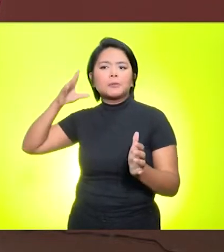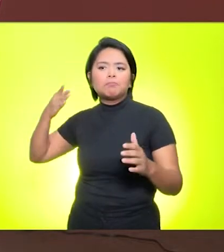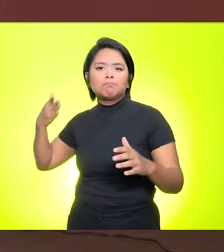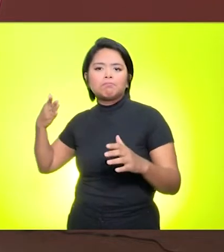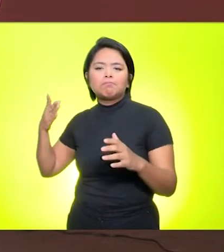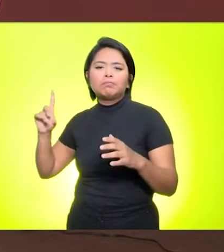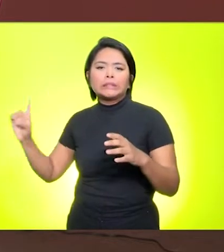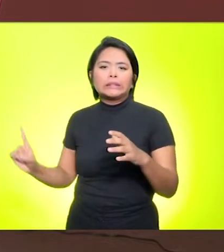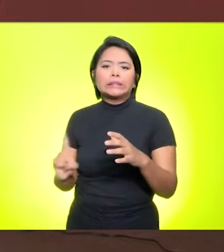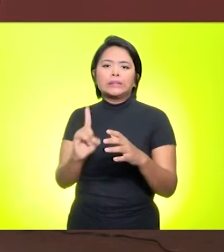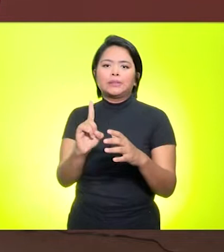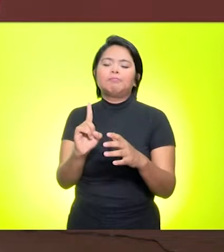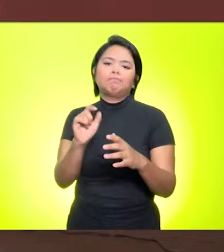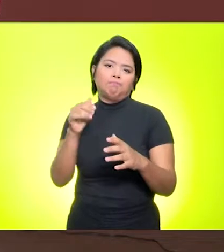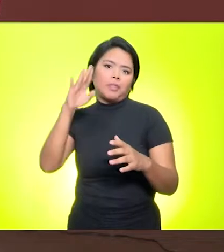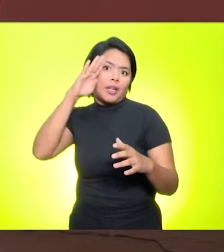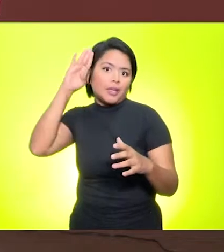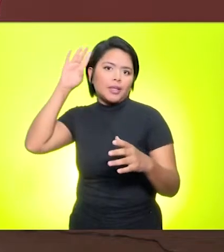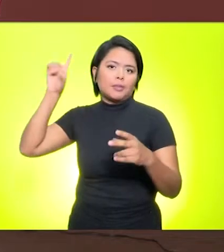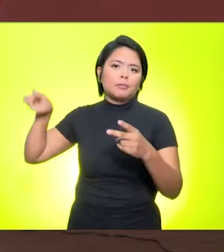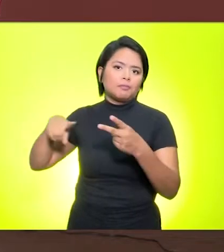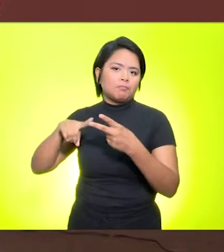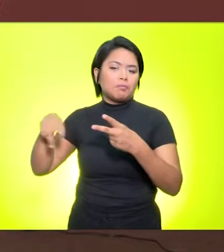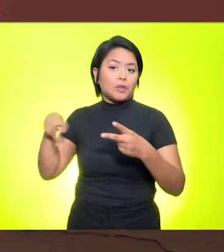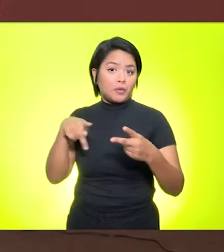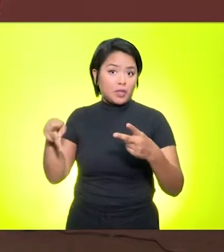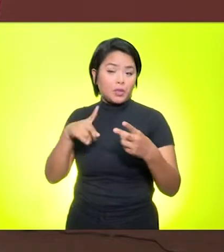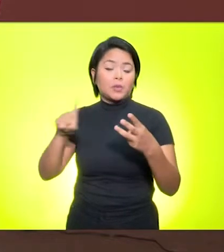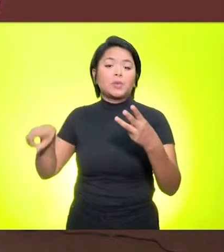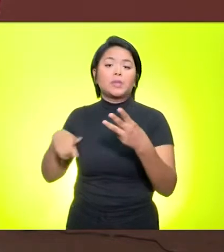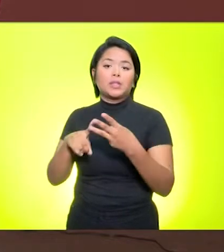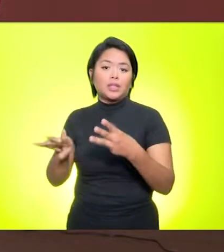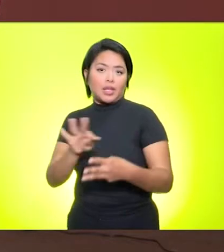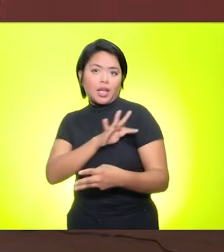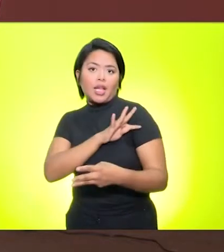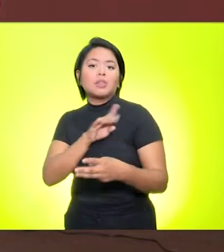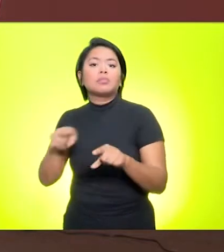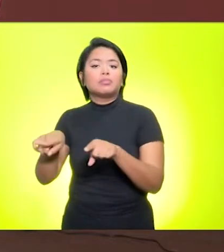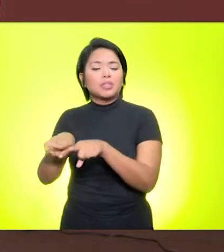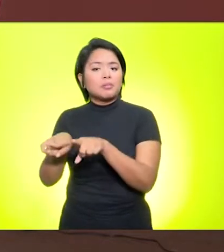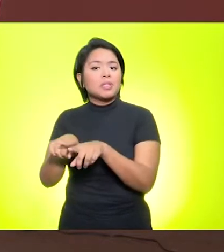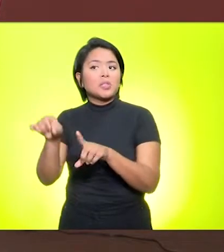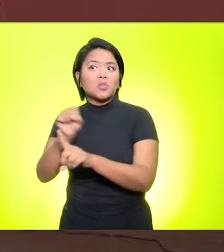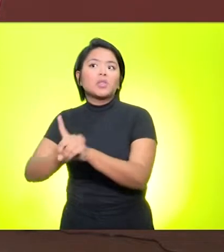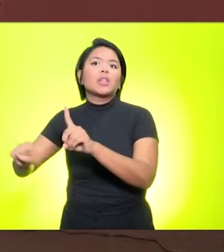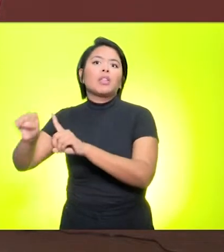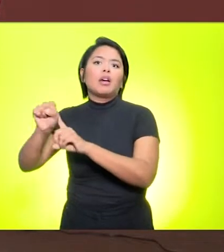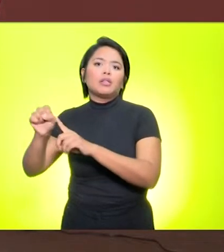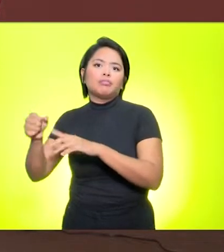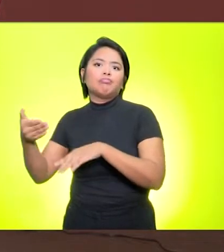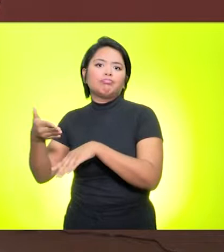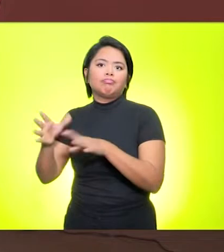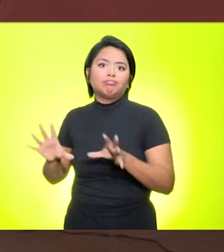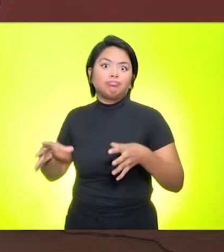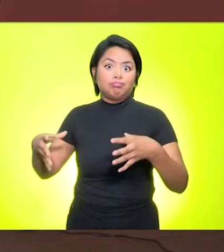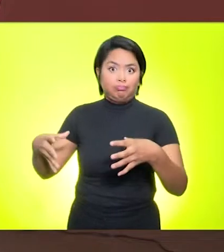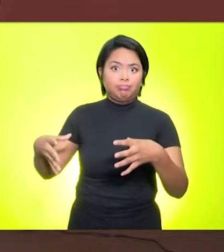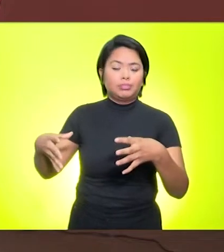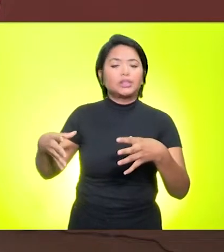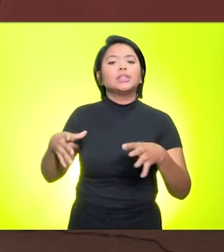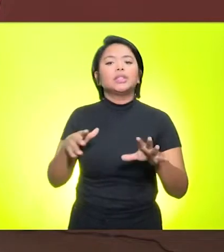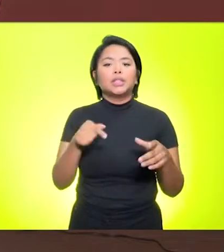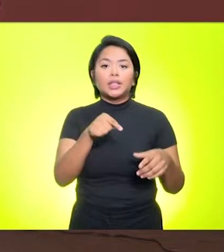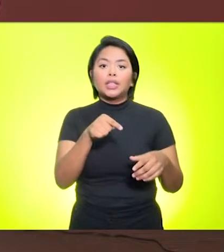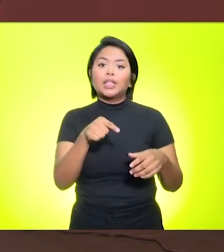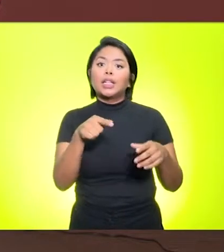acadêmicos, professores e técnicos e também a sociedade em geral. Então, dentro da nossa estrutura, aula